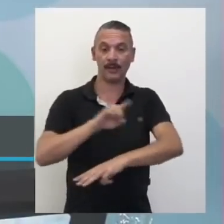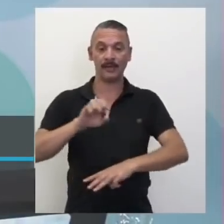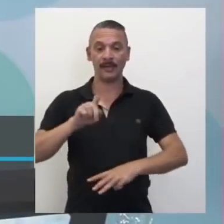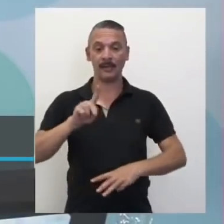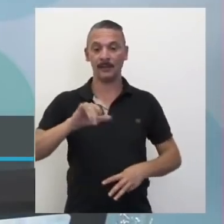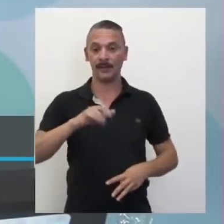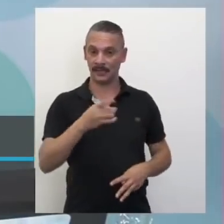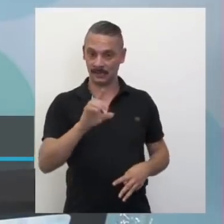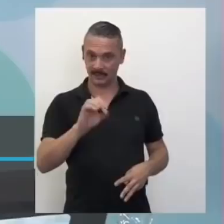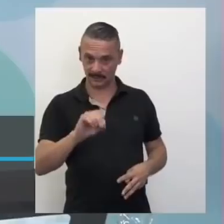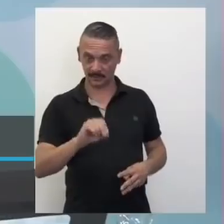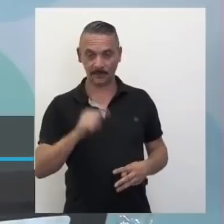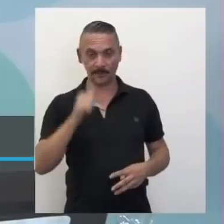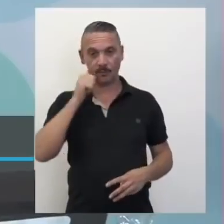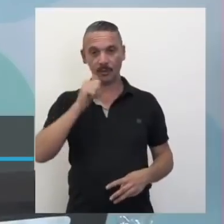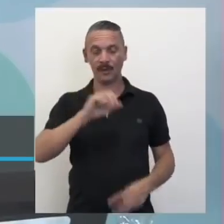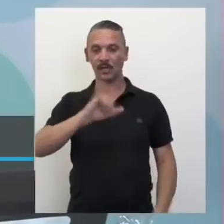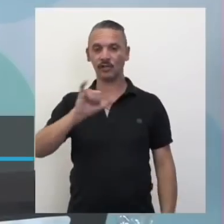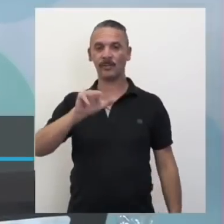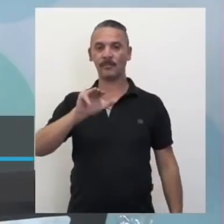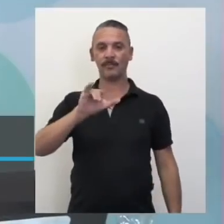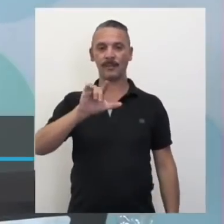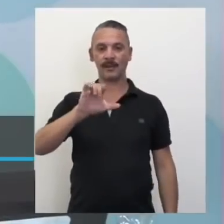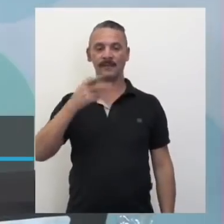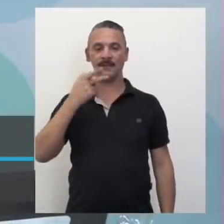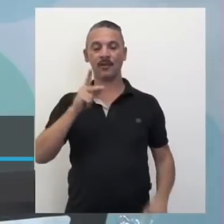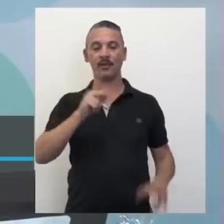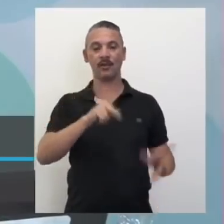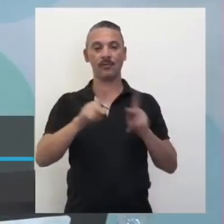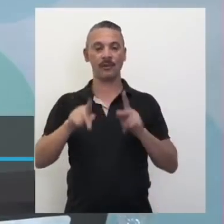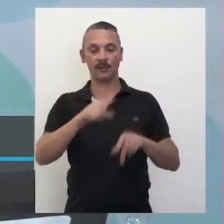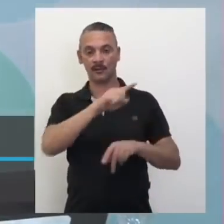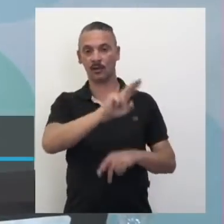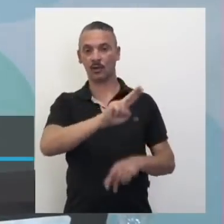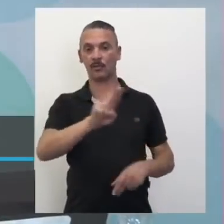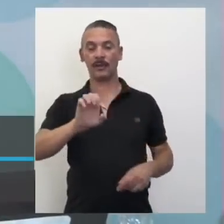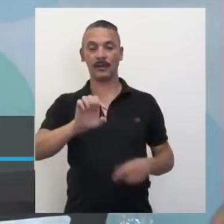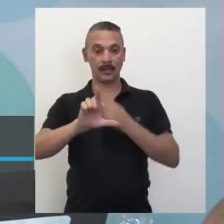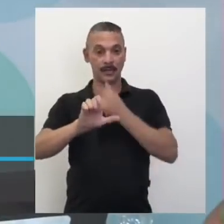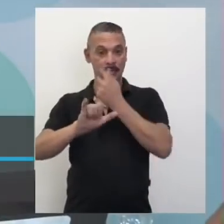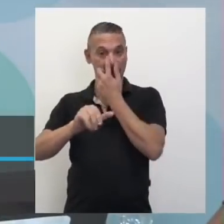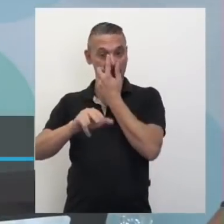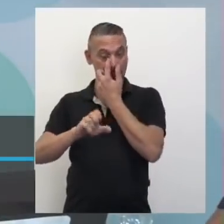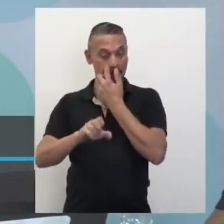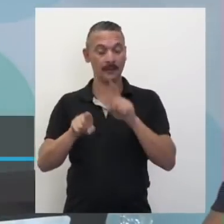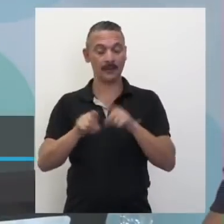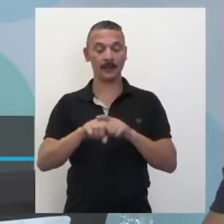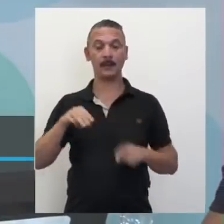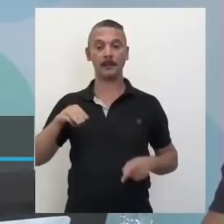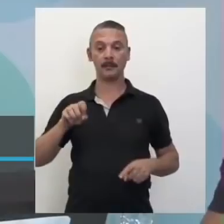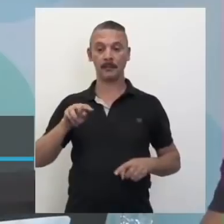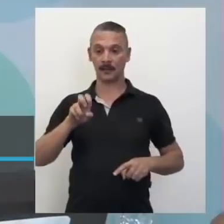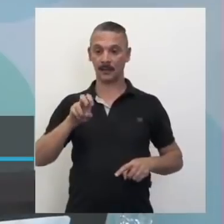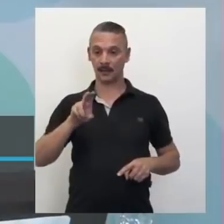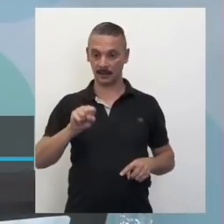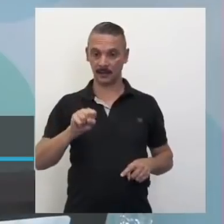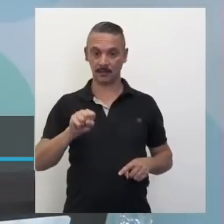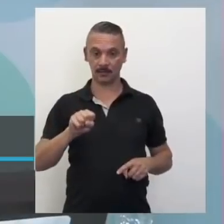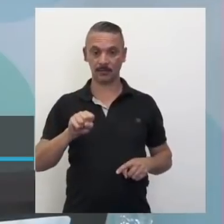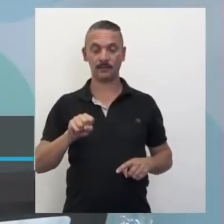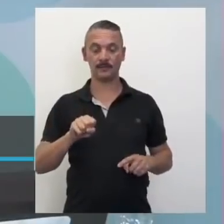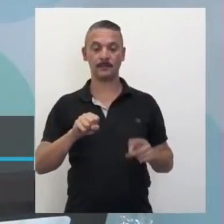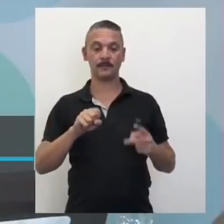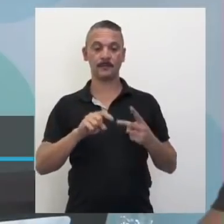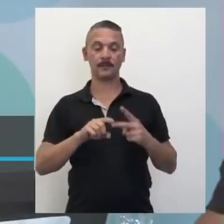isso? Foi a Jamile, que ela é da professora Elaine. Muito bem. gente tem o Matheus, que ele é aluno da professora Neide,